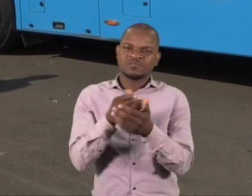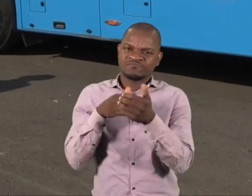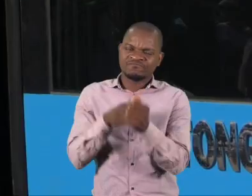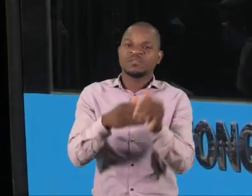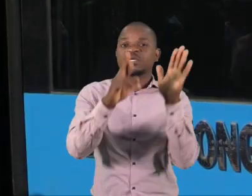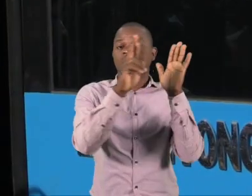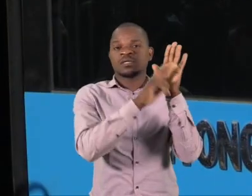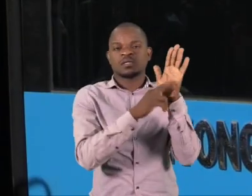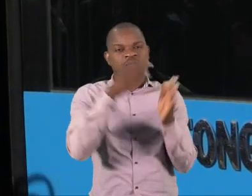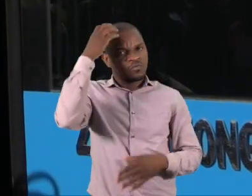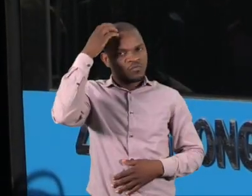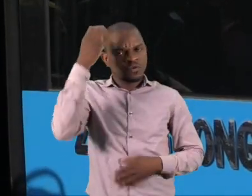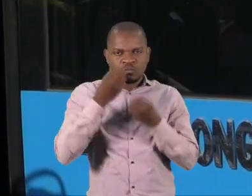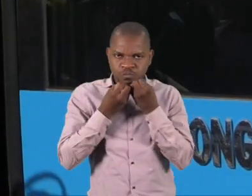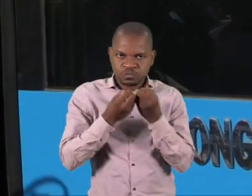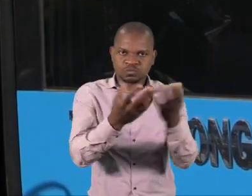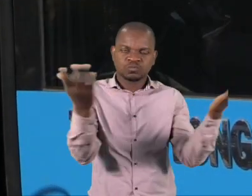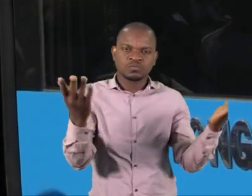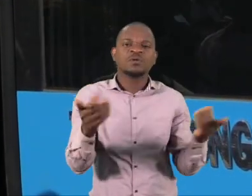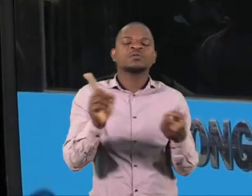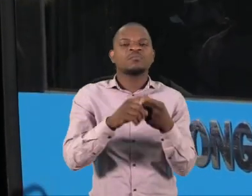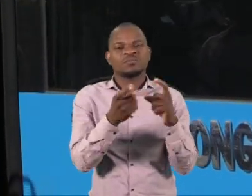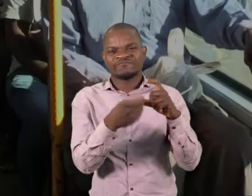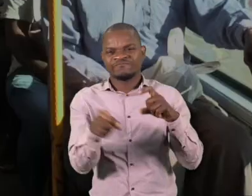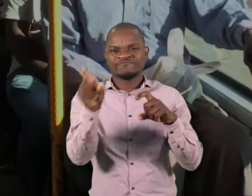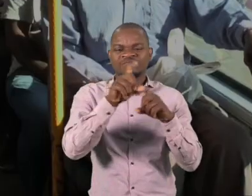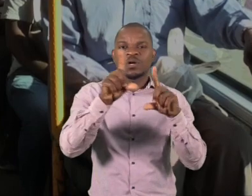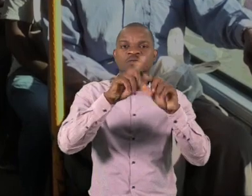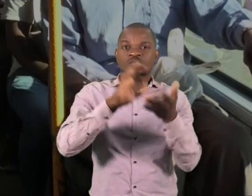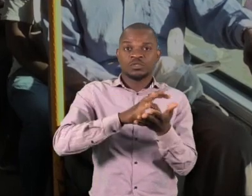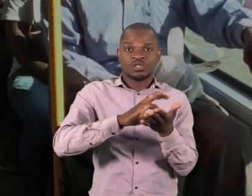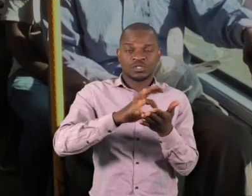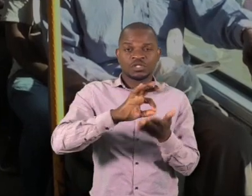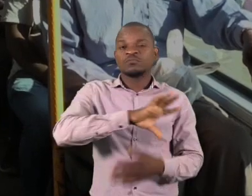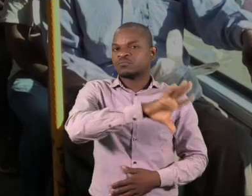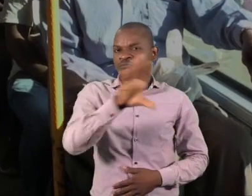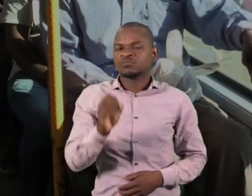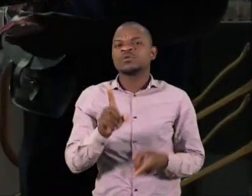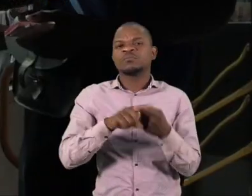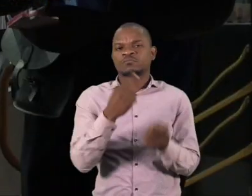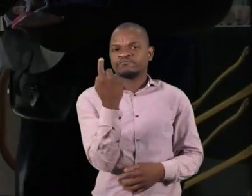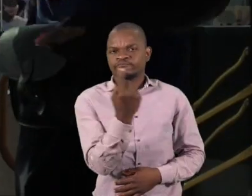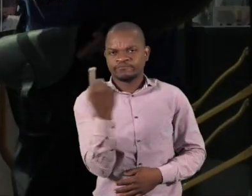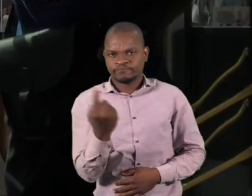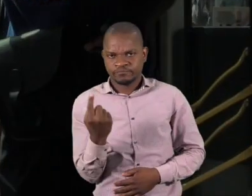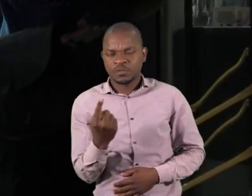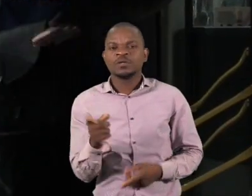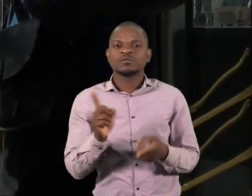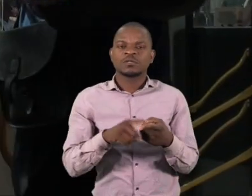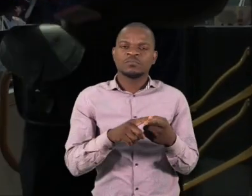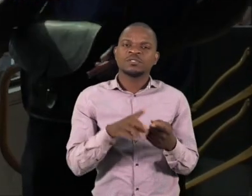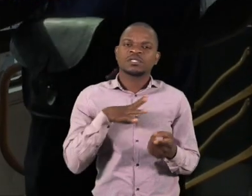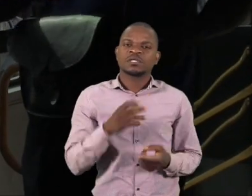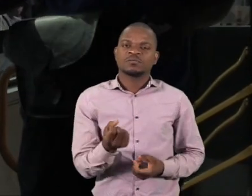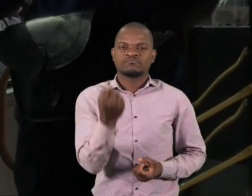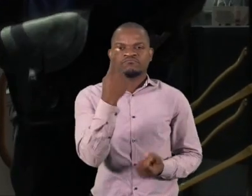anunciadas pelo governo, redobrar os cuidados de higiene individuais e coletivas e adotar outras mais específicas do ramo do